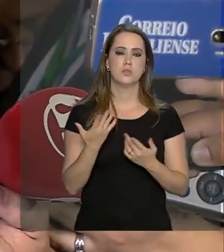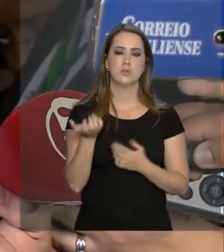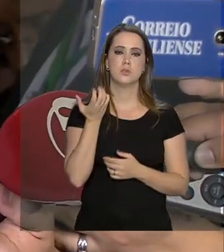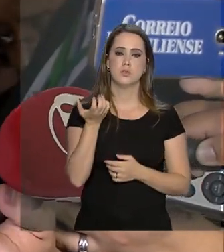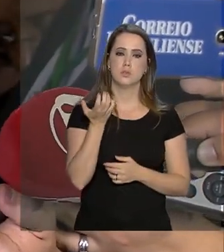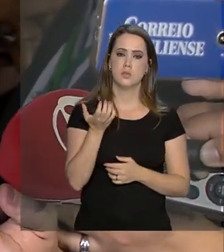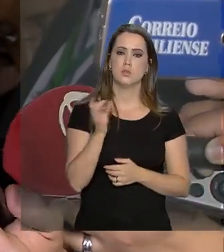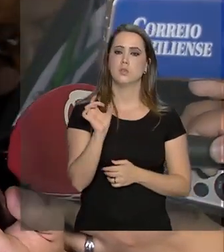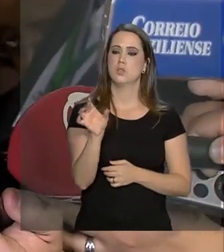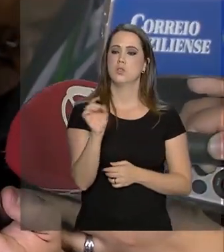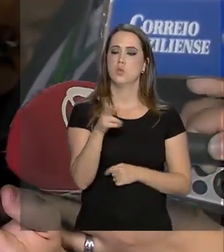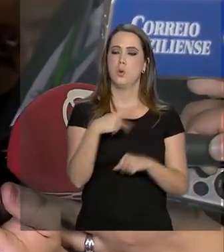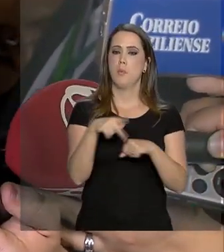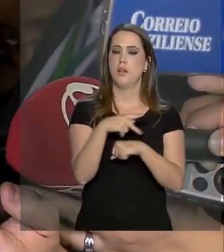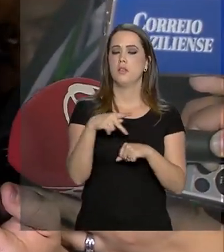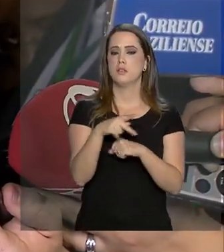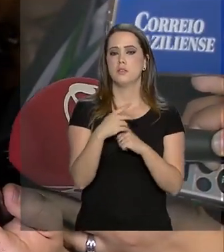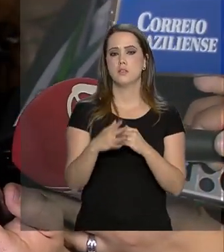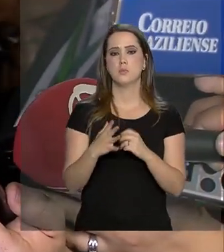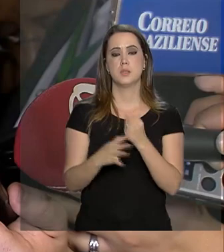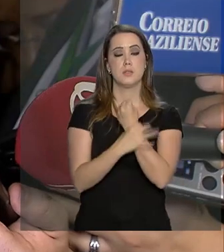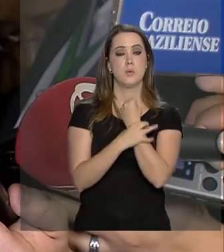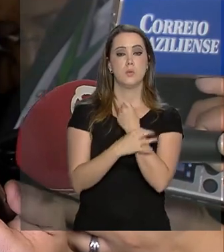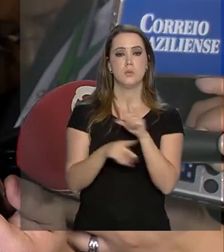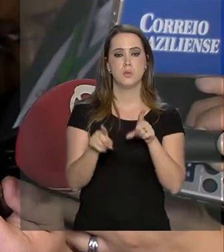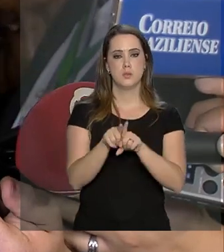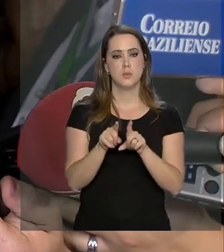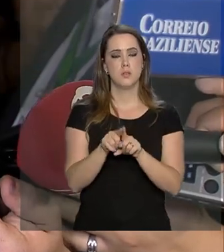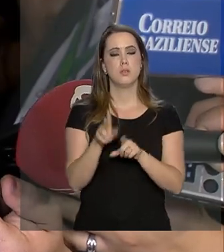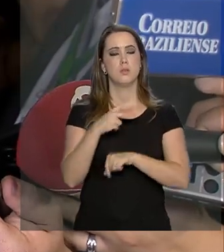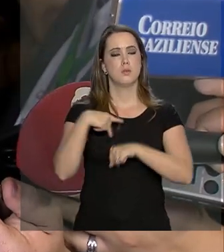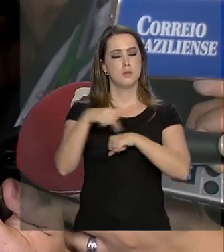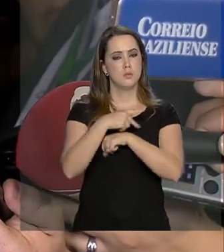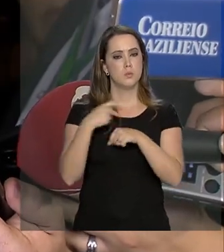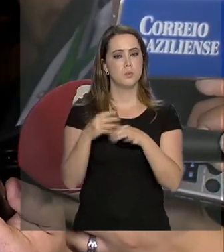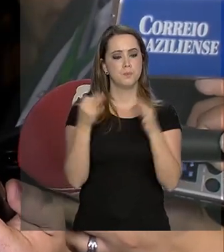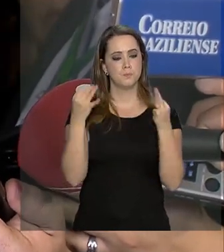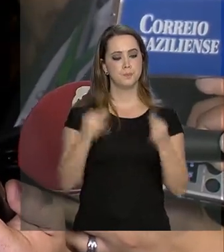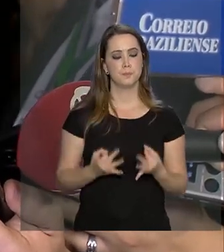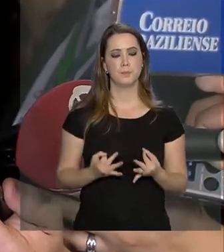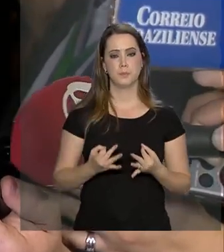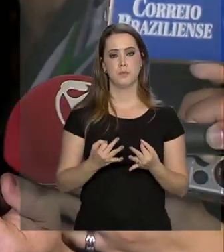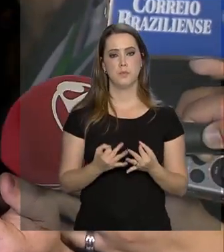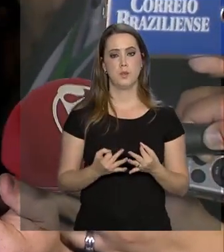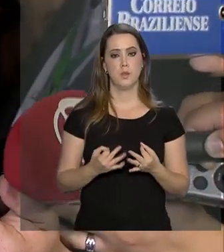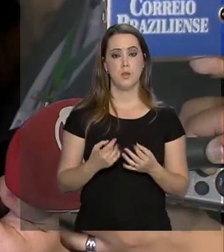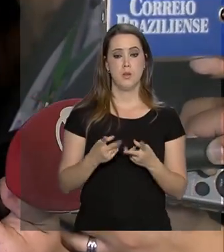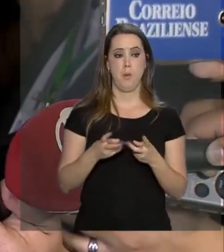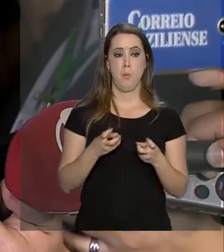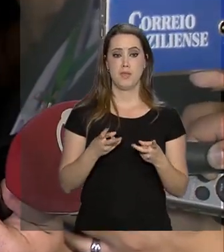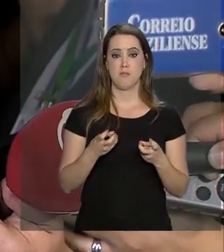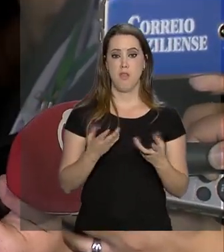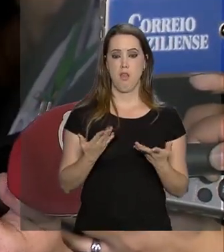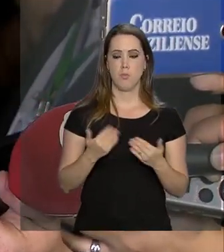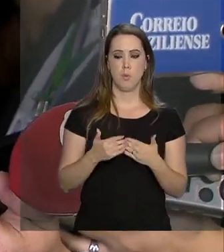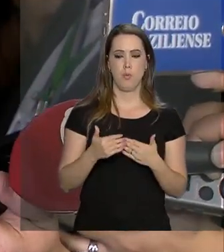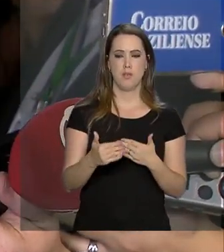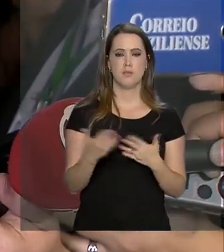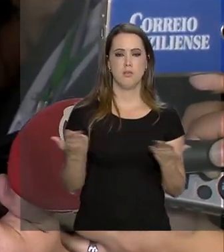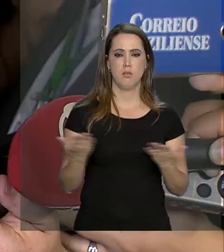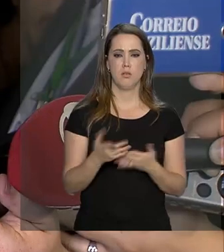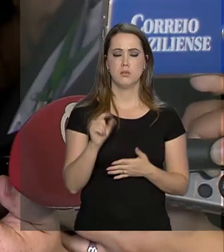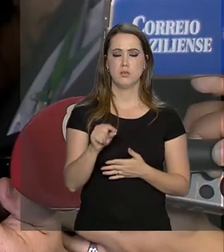desejam não só um país mais seguro, mas também um país mais íntegro. E a minha percepção, pelo menos inicial,